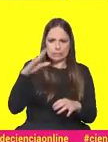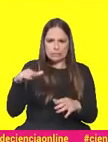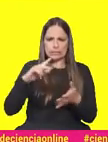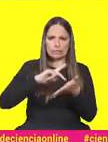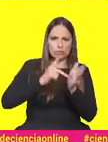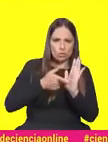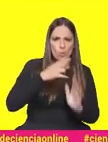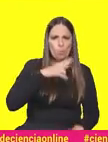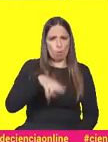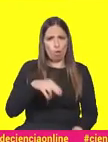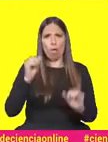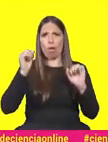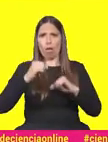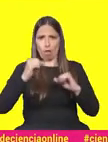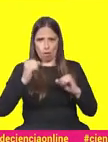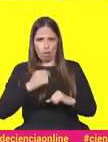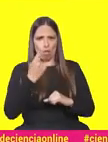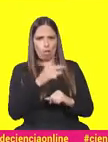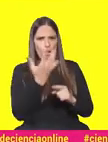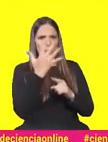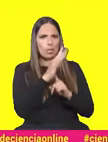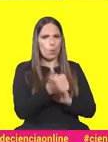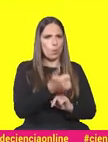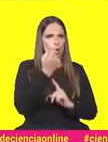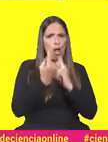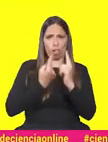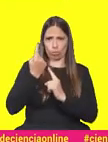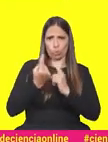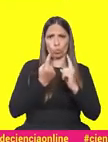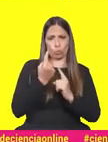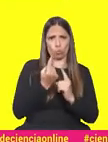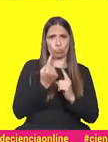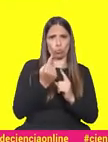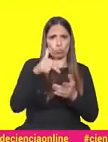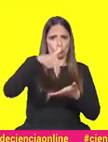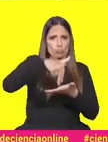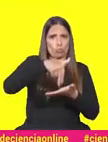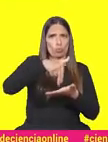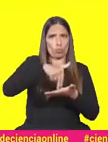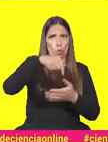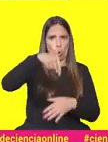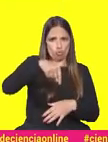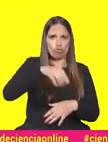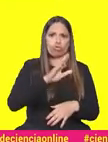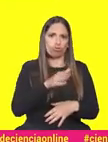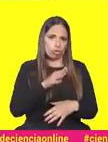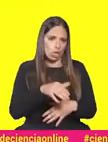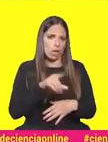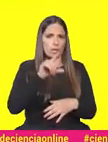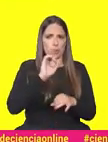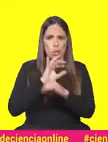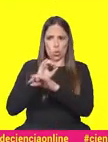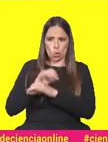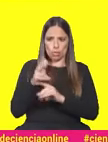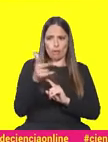Portugal, é um facto. E temos grandes exemplos e alguns deles já estiveram presentes aqui hoje e muitas mais